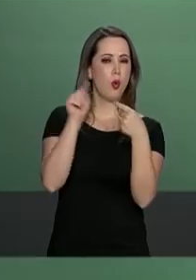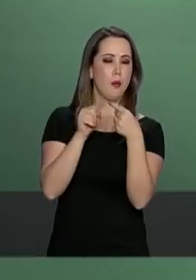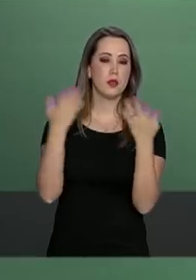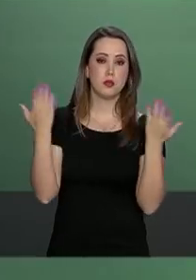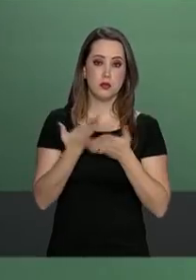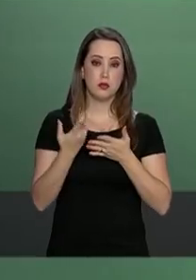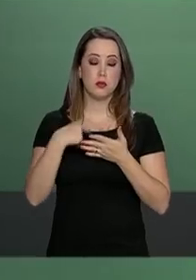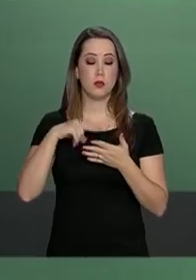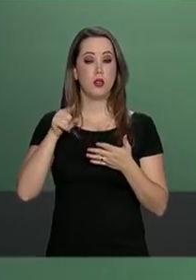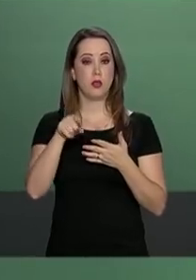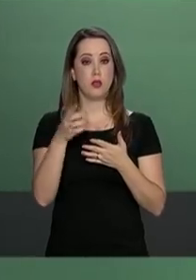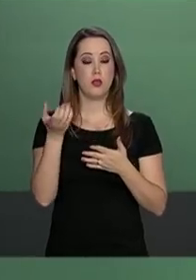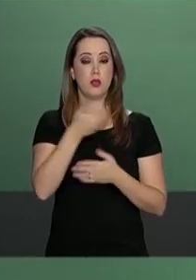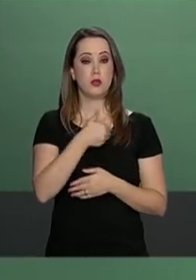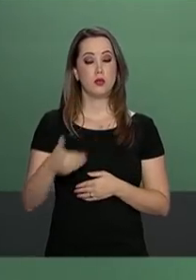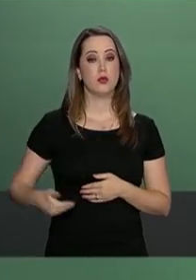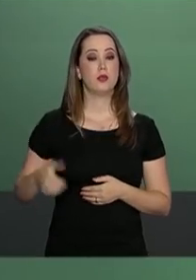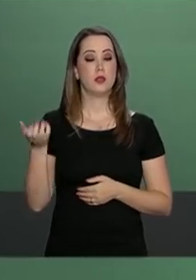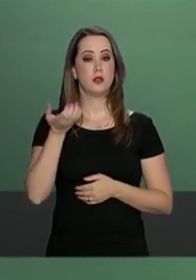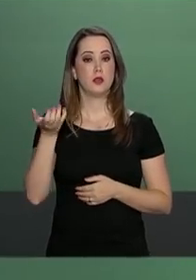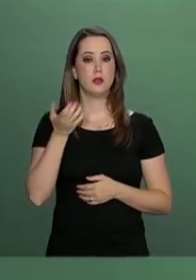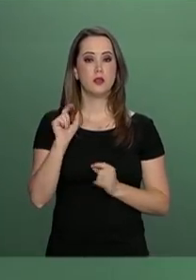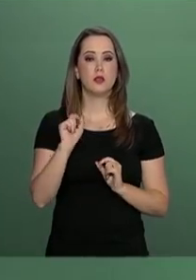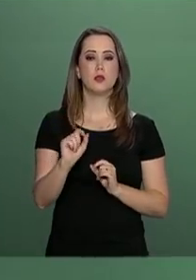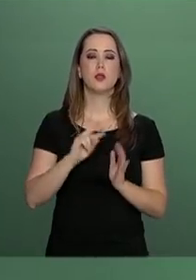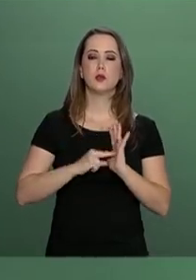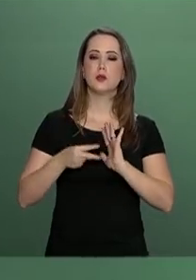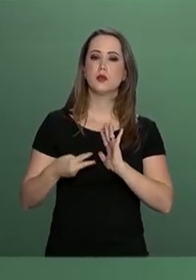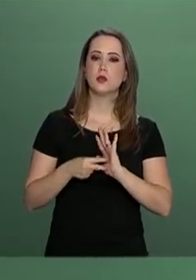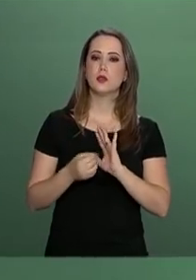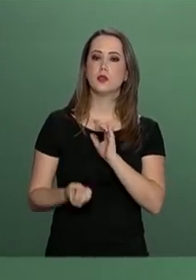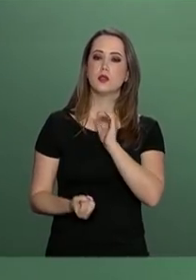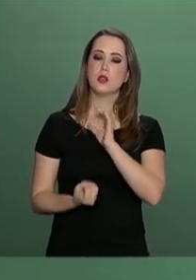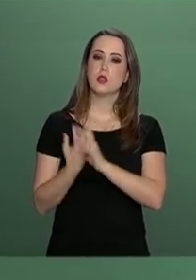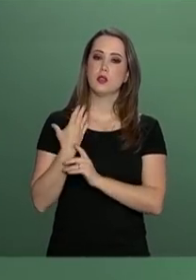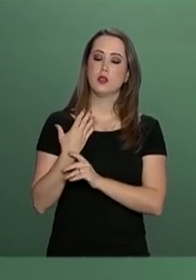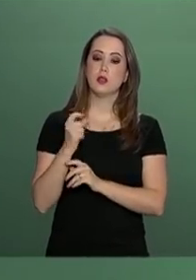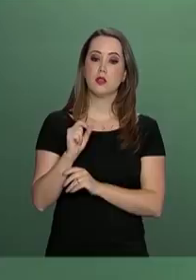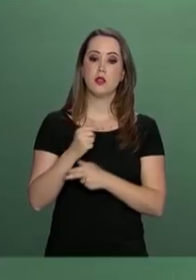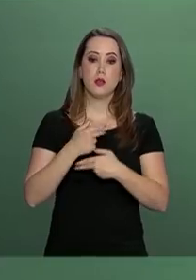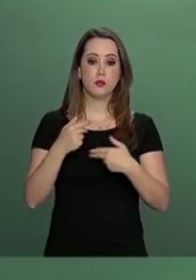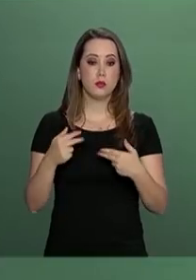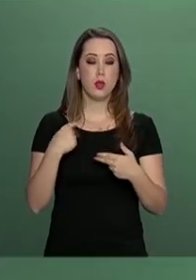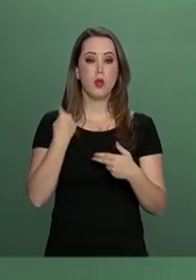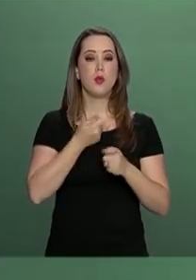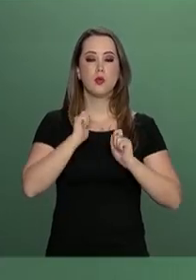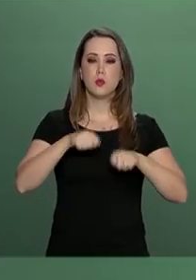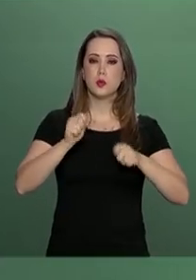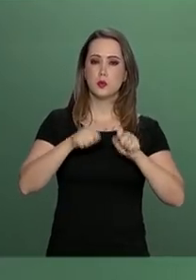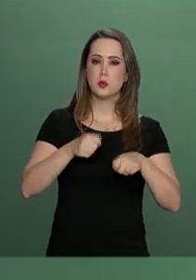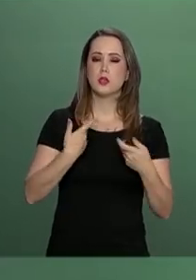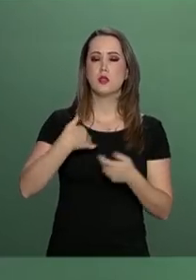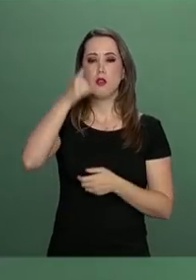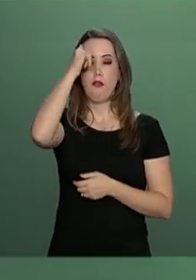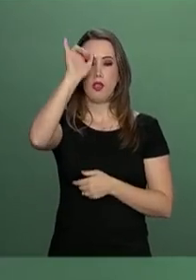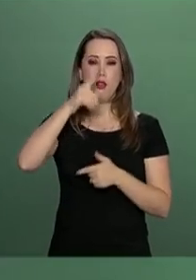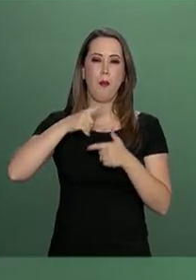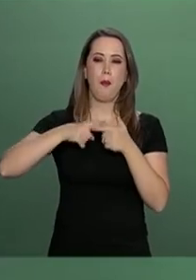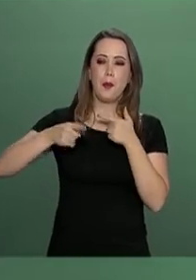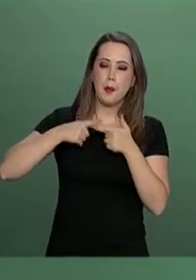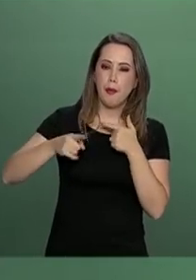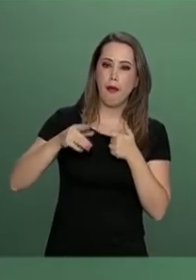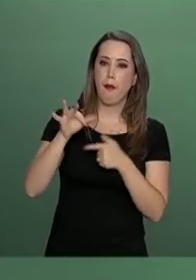estabelecida pelo governo é no sentido de criar mecanismos que nos permitam combater essas fraudes,